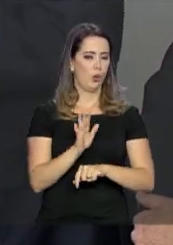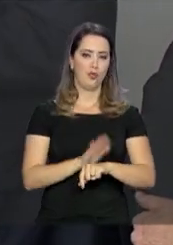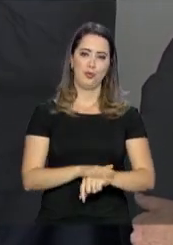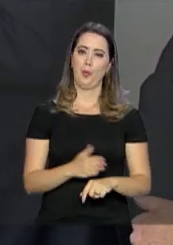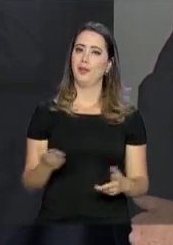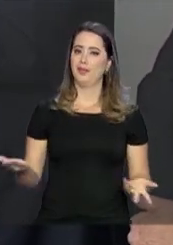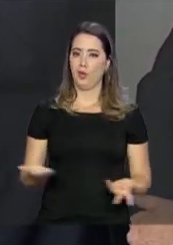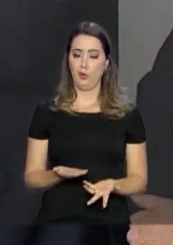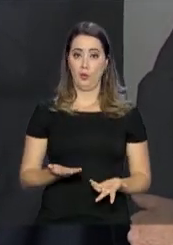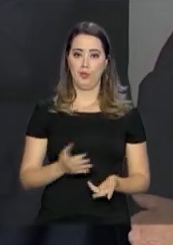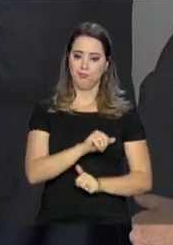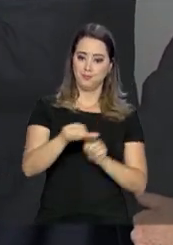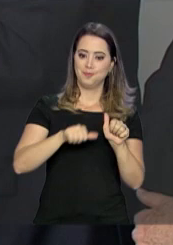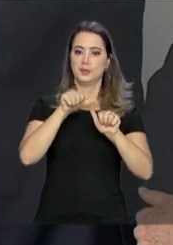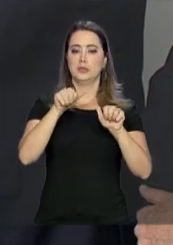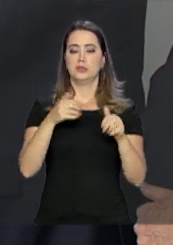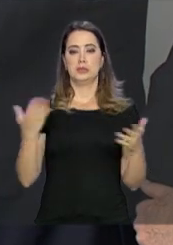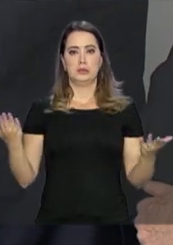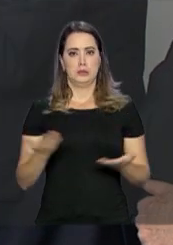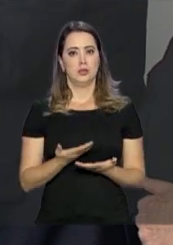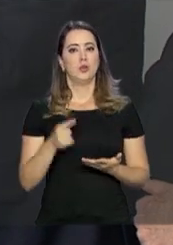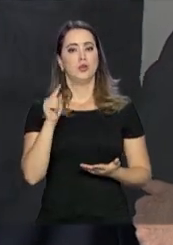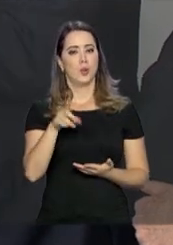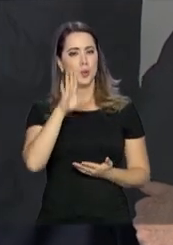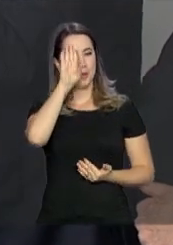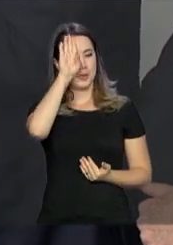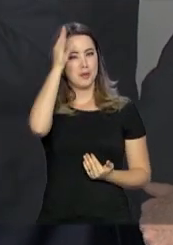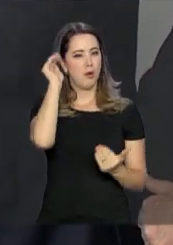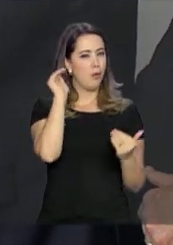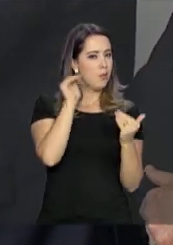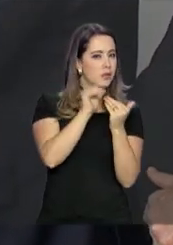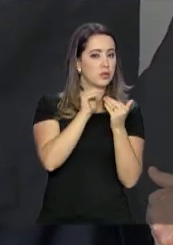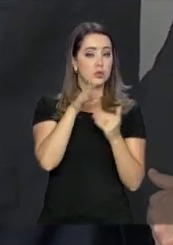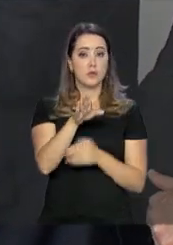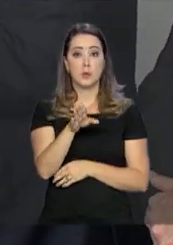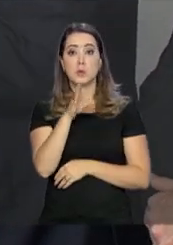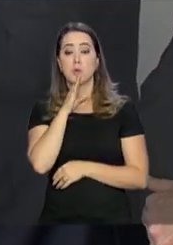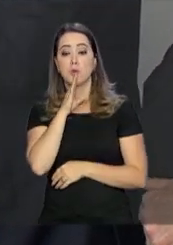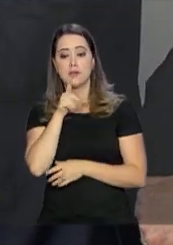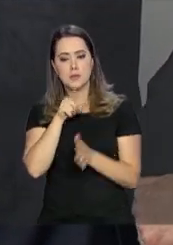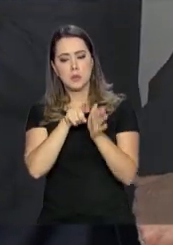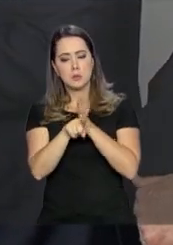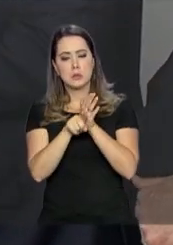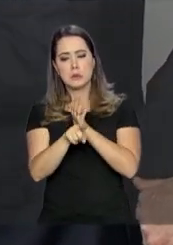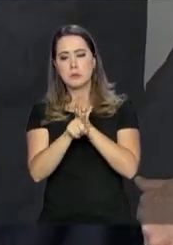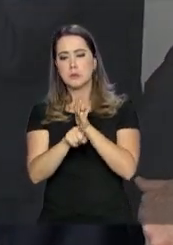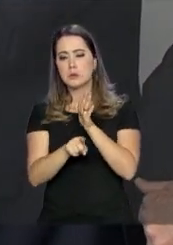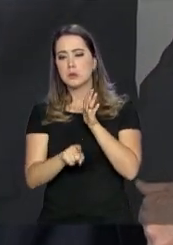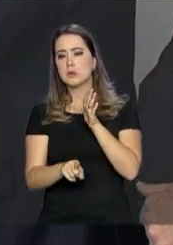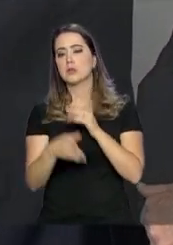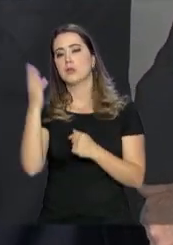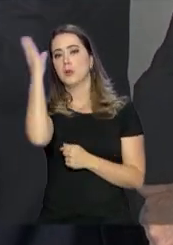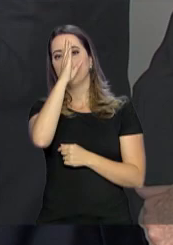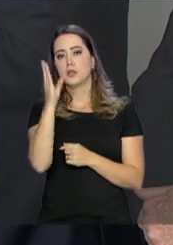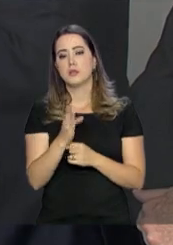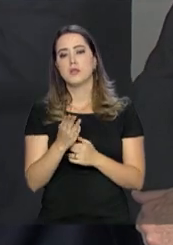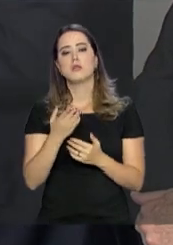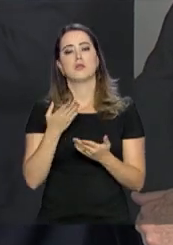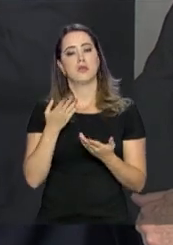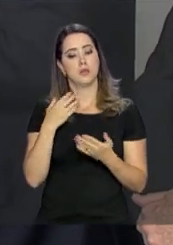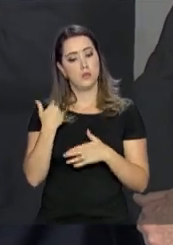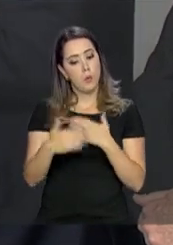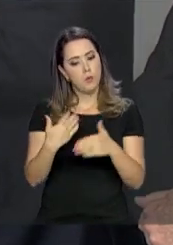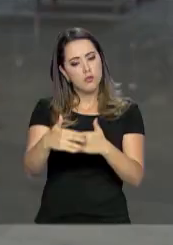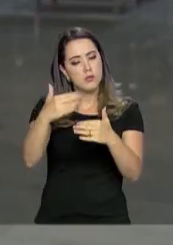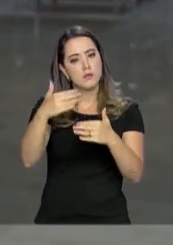Esse programa, que é um programa que prioriza o quê? O conhecimento, a manutenção do Brasil, a questão de pesquisa